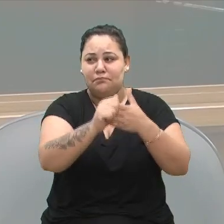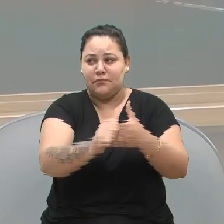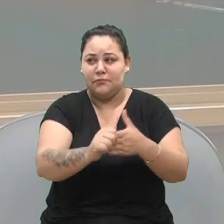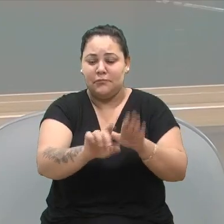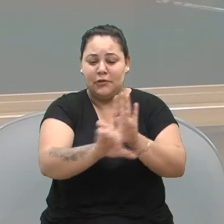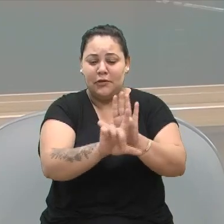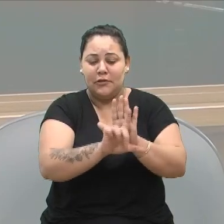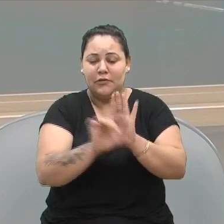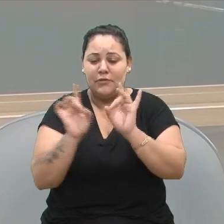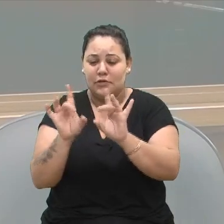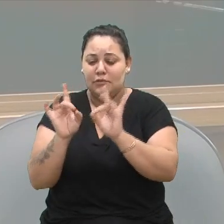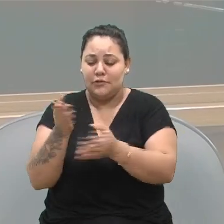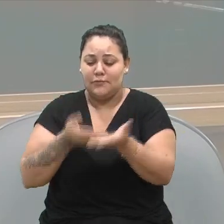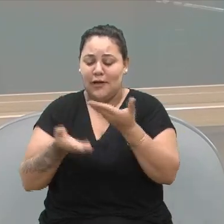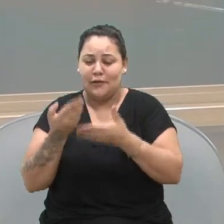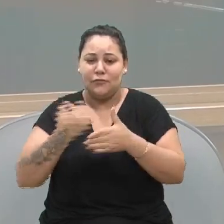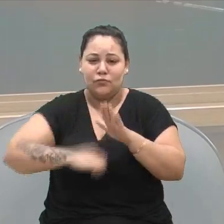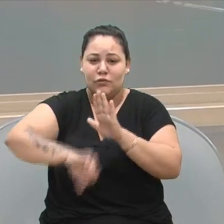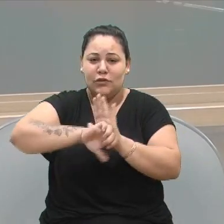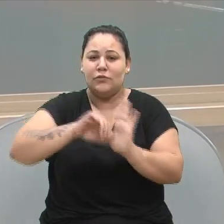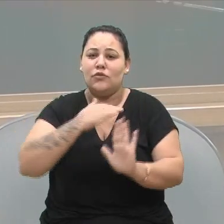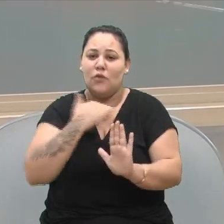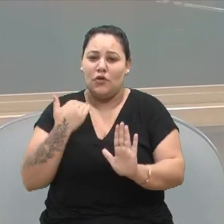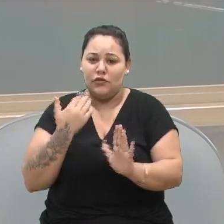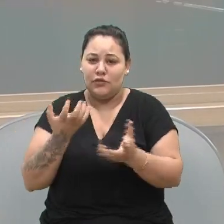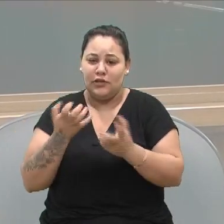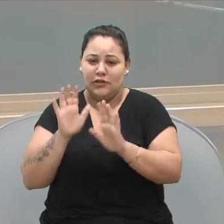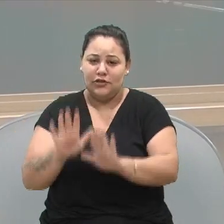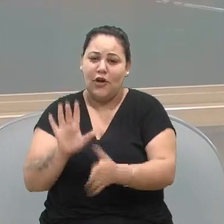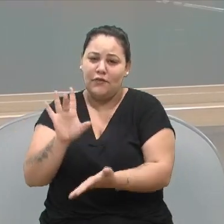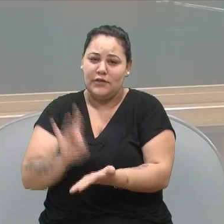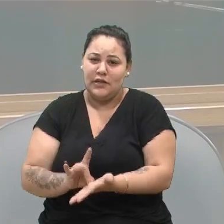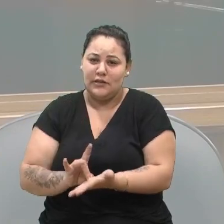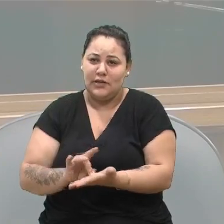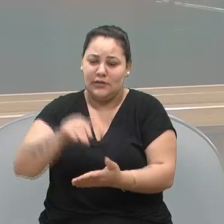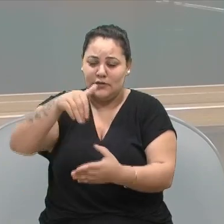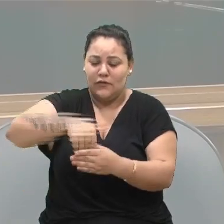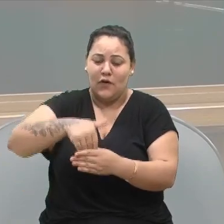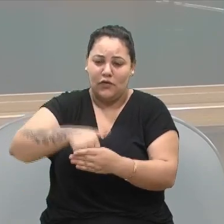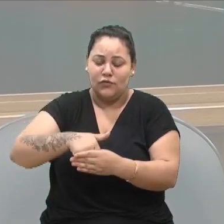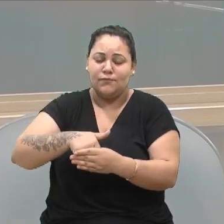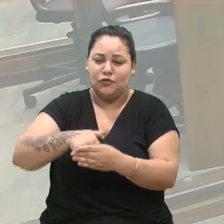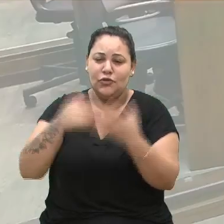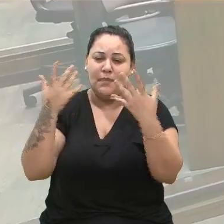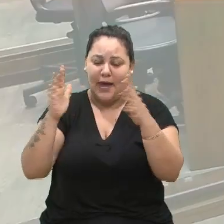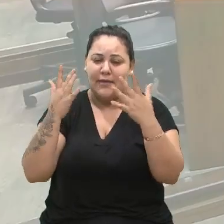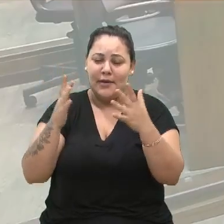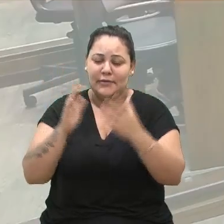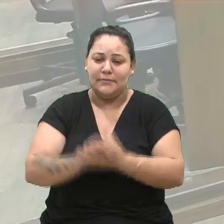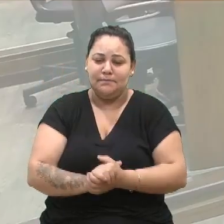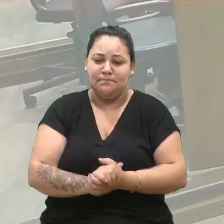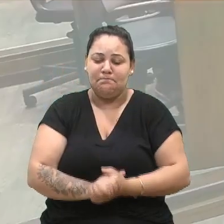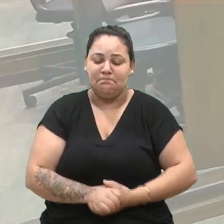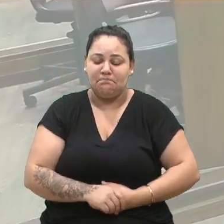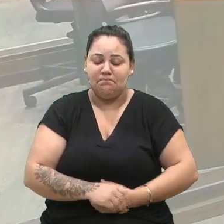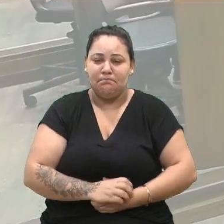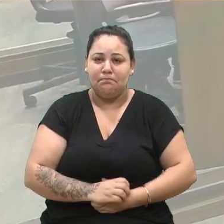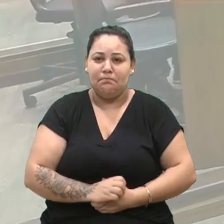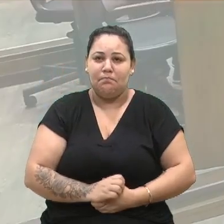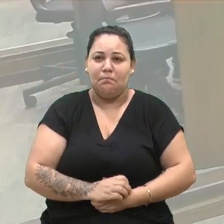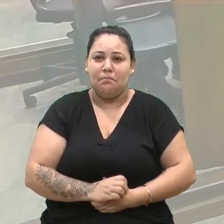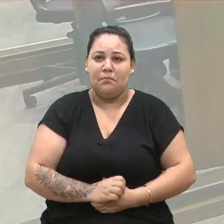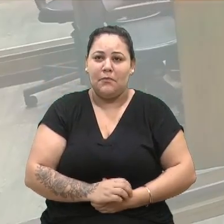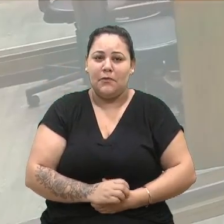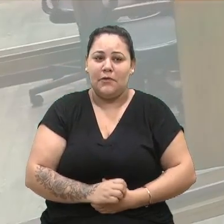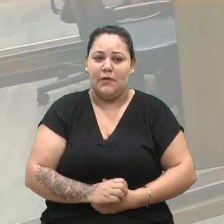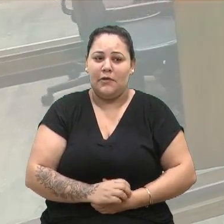morte. Então, queria deixar registrado aqui esse voto de congratulação. Obrigado, presidente. Com a palavra, vereador Adriano